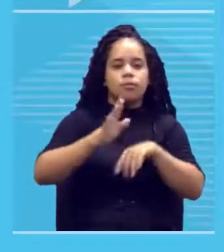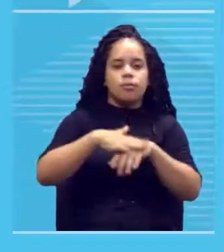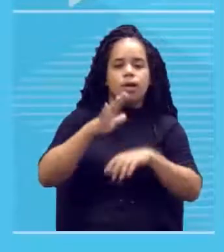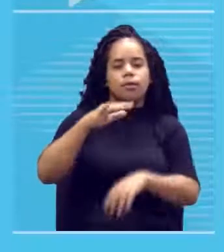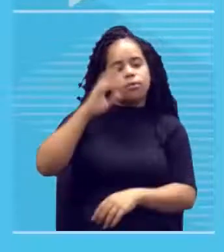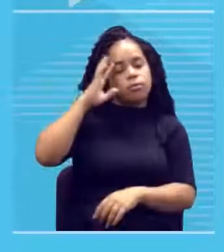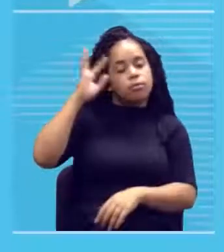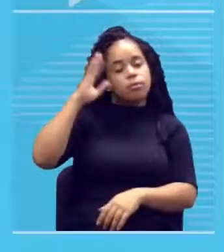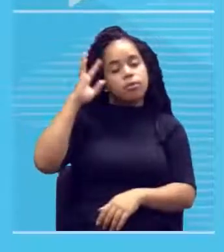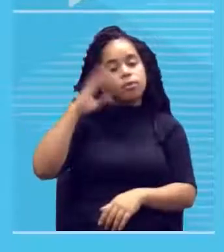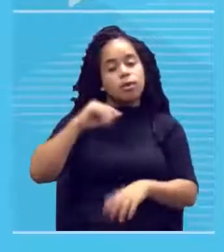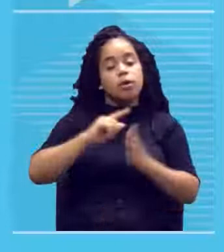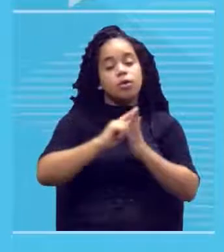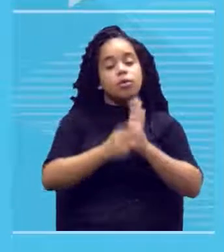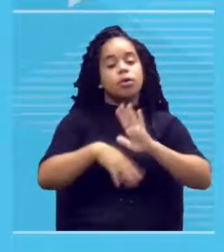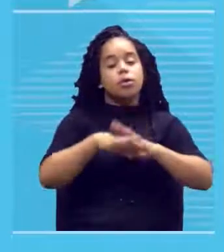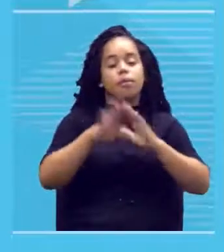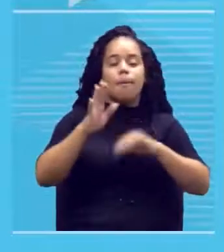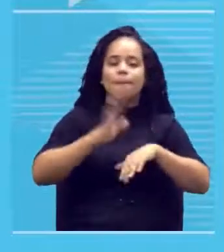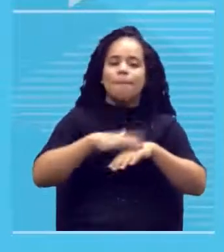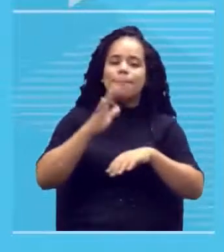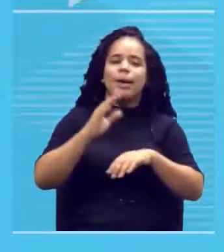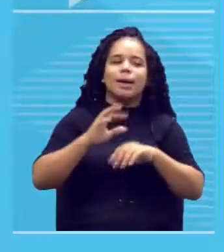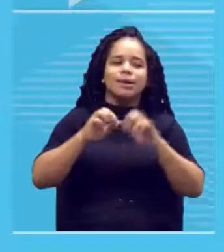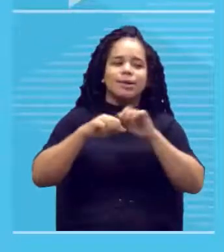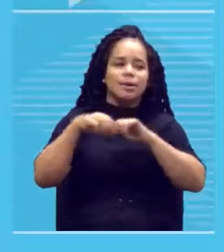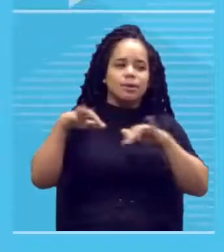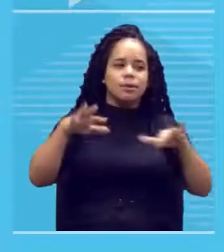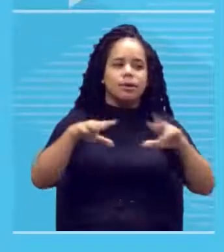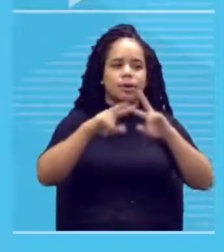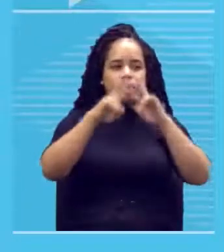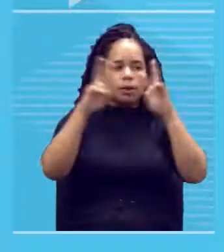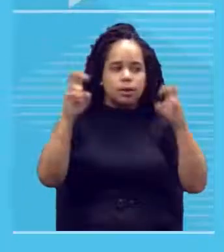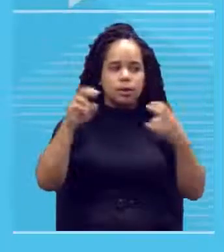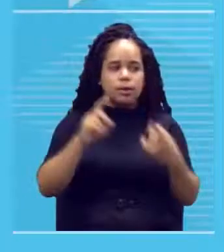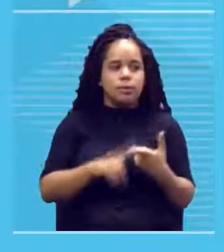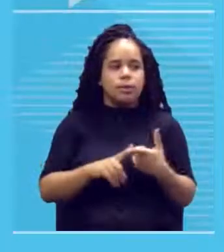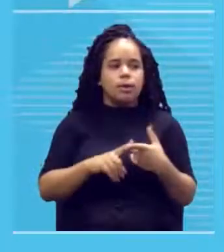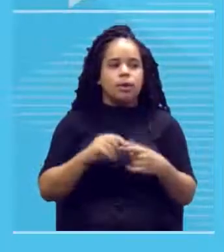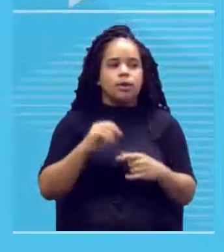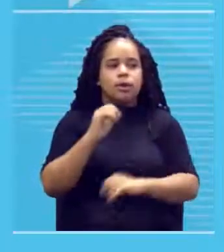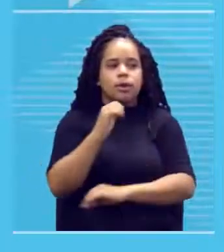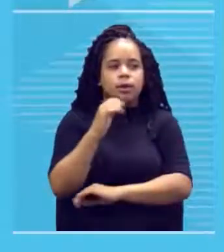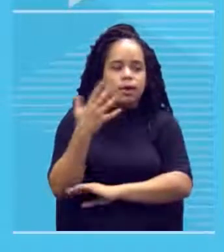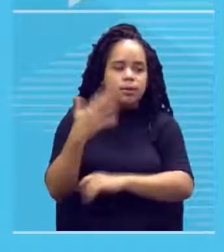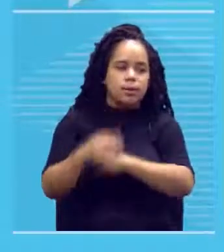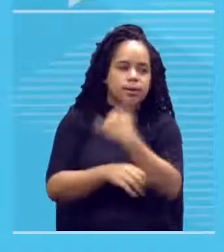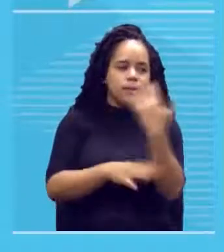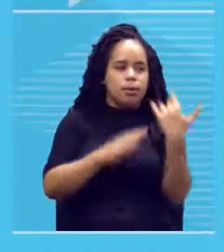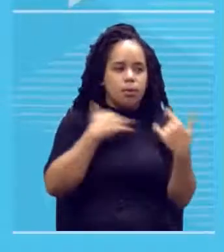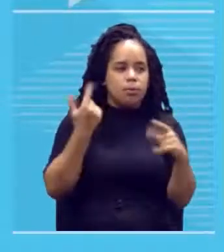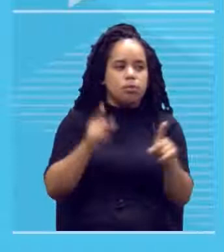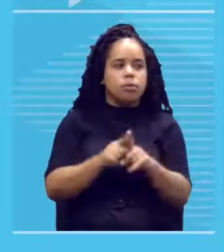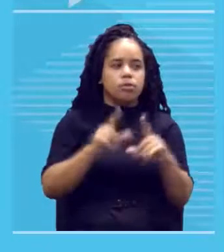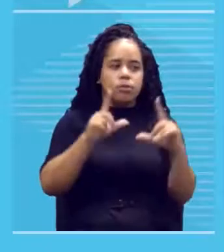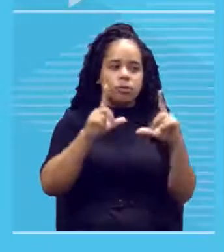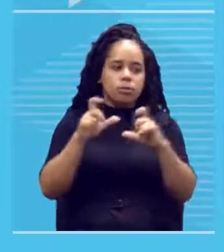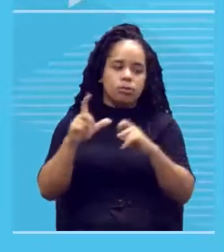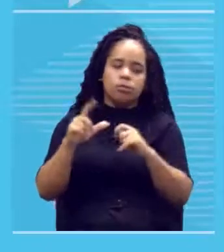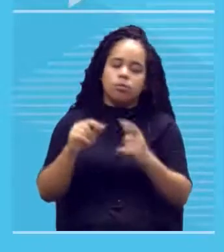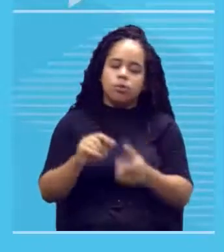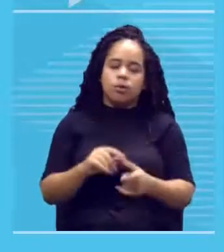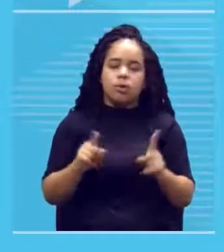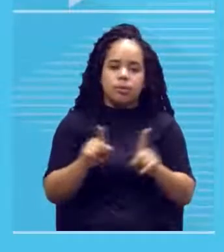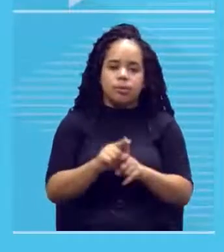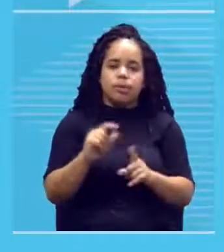mais difundidos de pintura são natureza morta, retrato, paisagem, dentre outros.